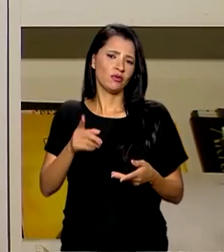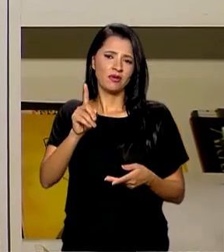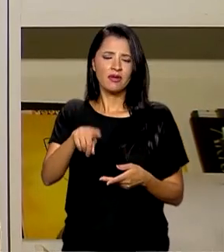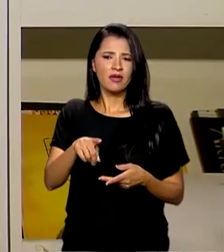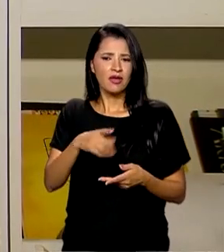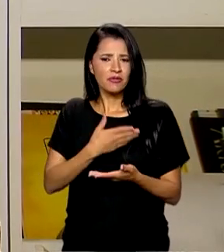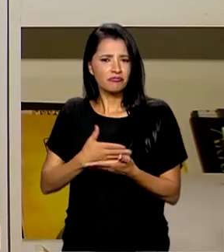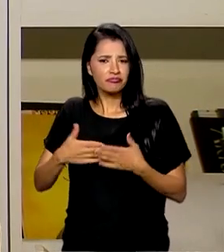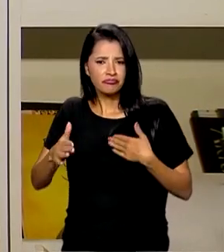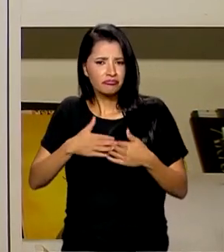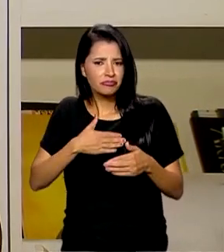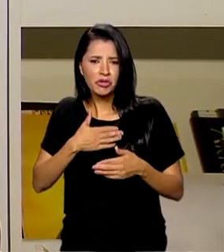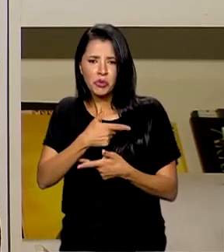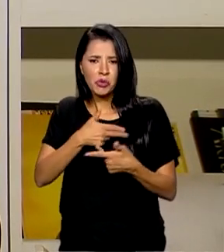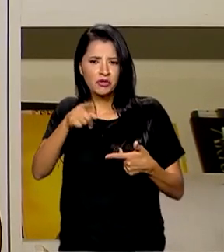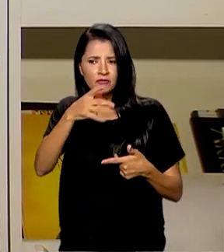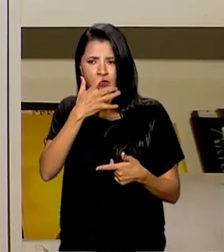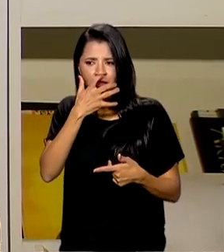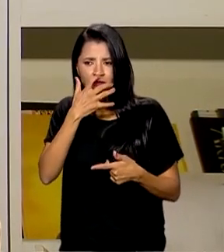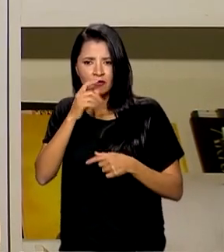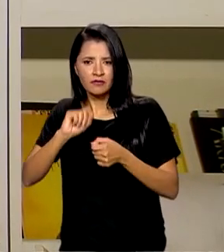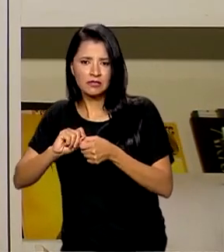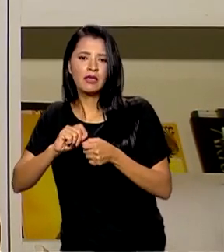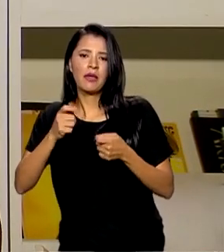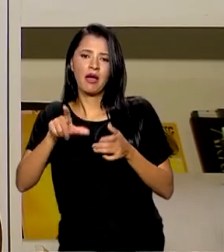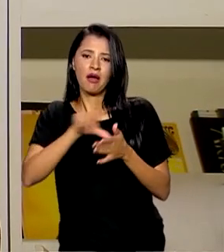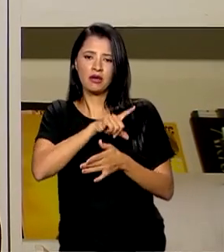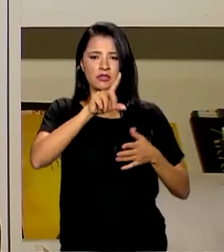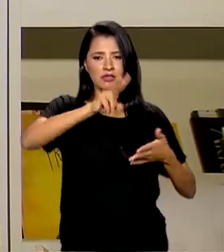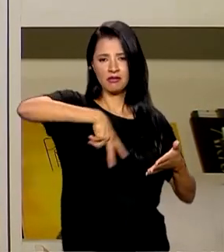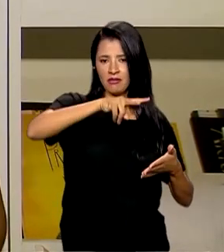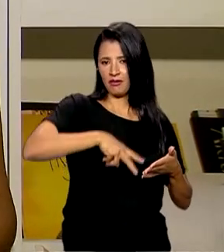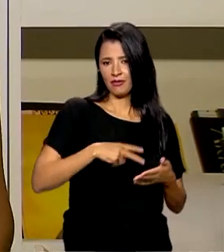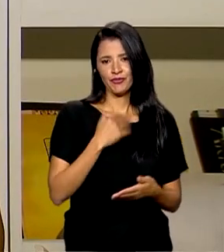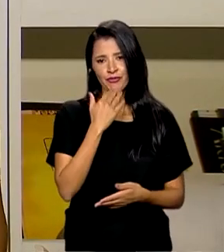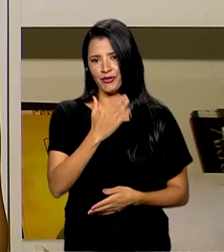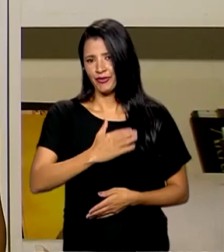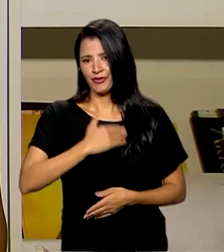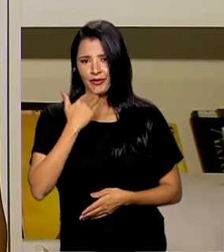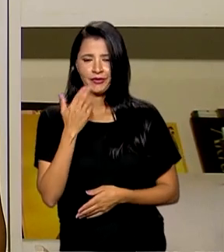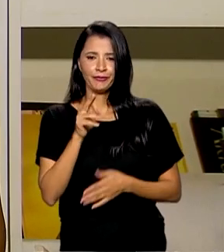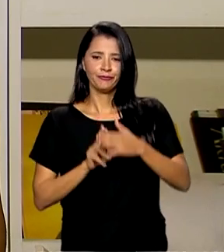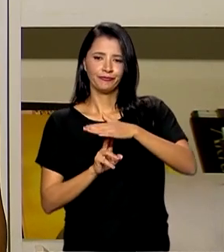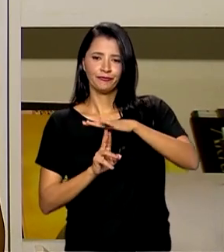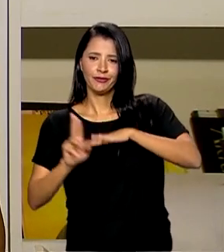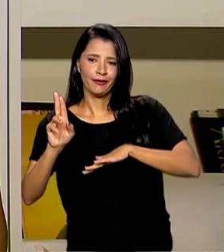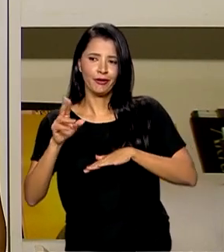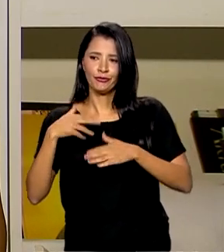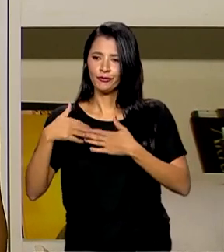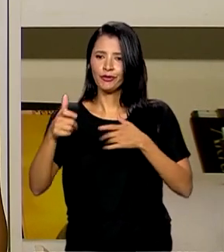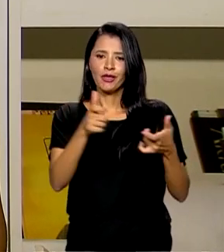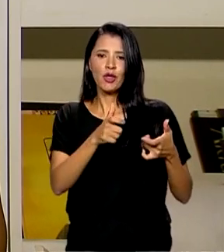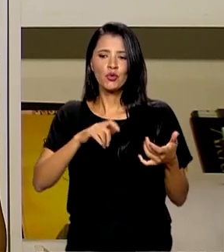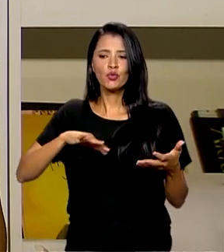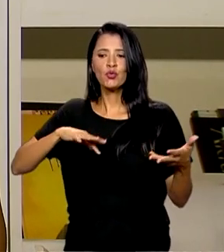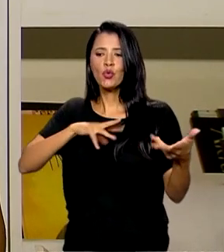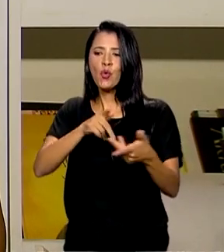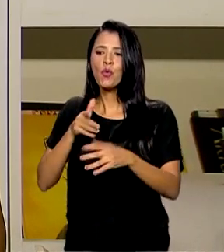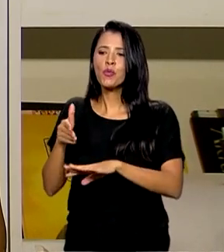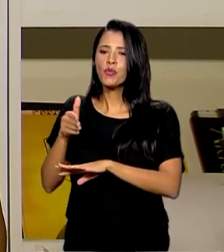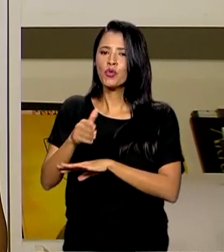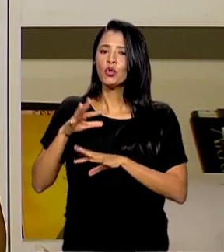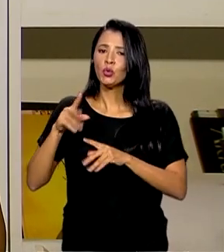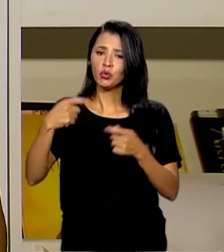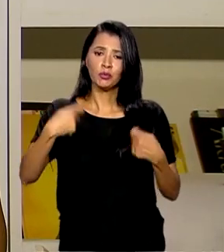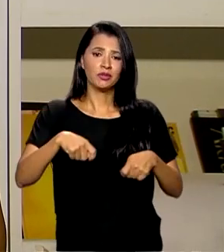Qualquer coisa que você vai desenvolver, você precisa ler. Não tem essa. Não existe tanto na universidade, mas assim, no mundo afora, tudo necessita de